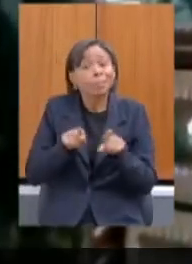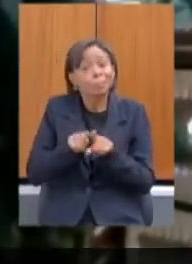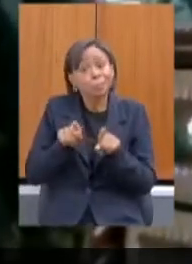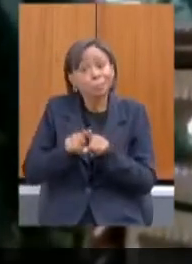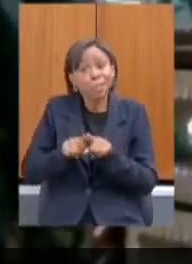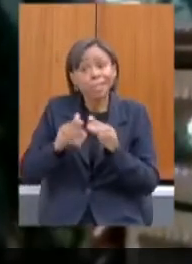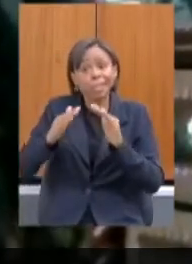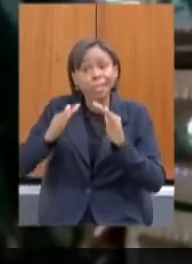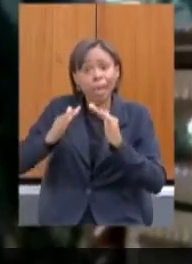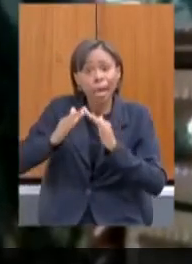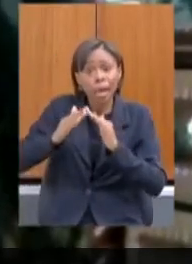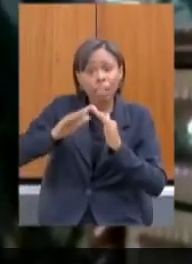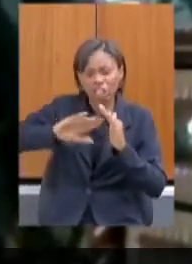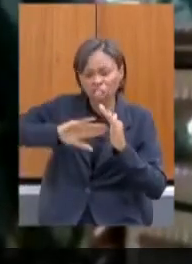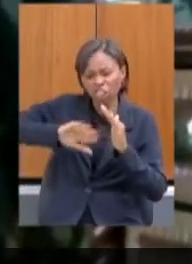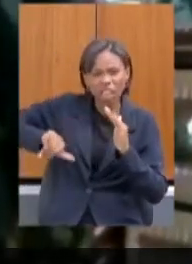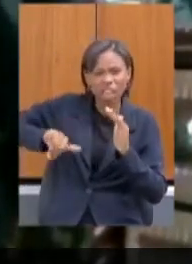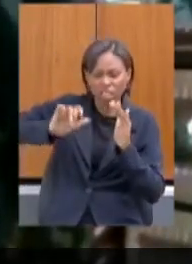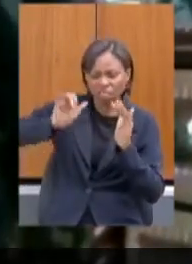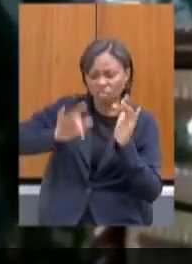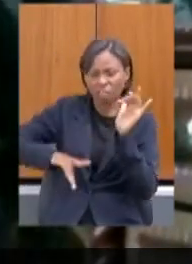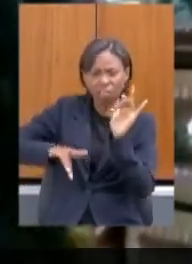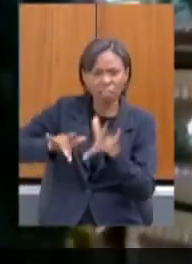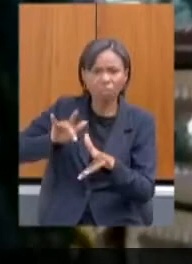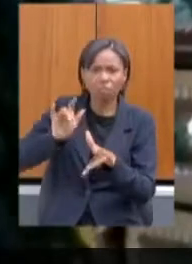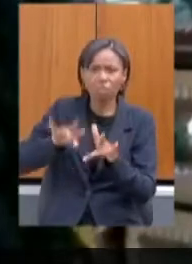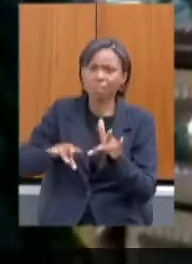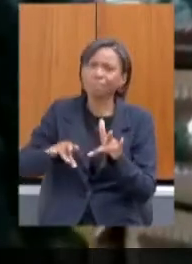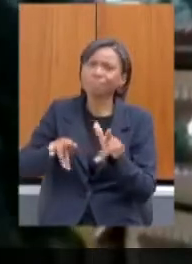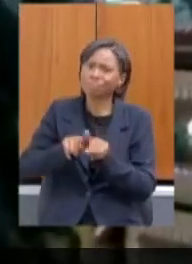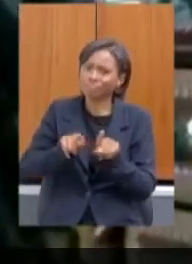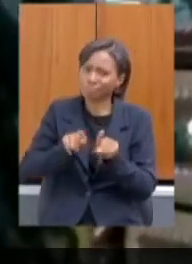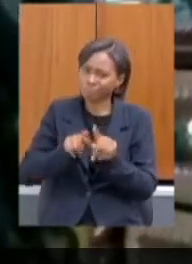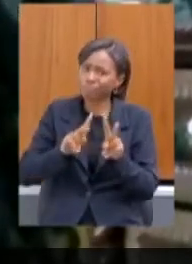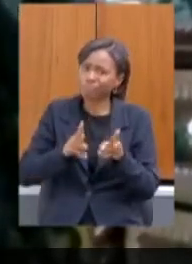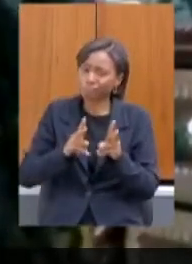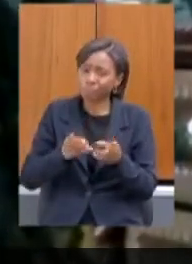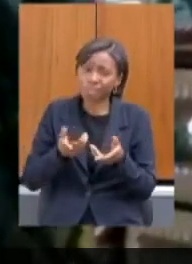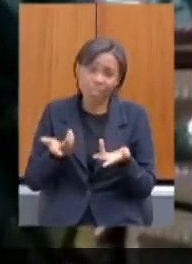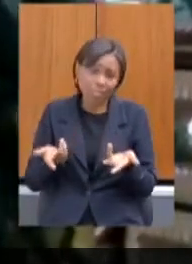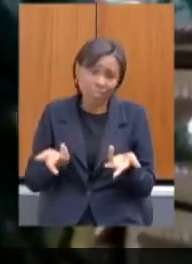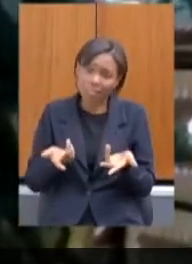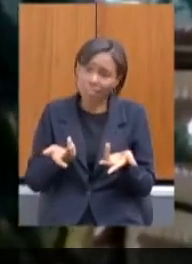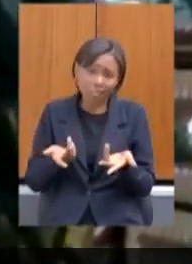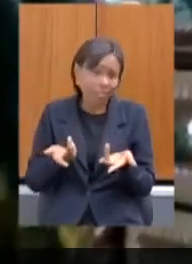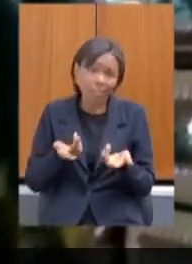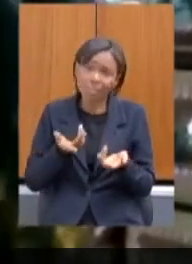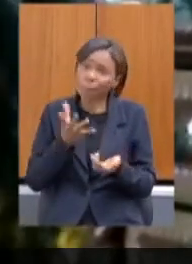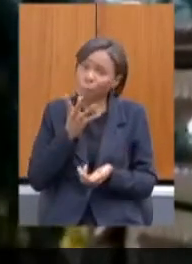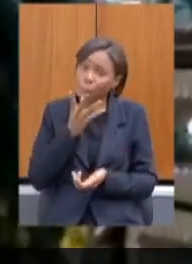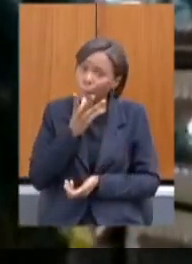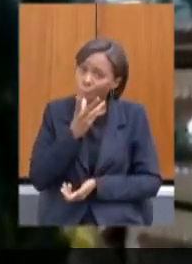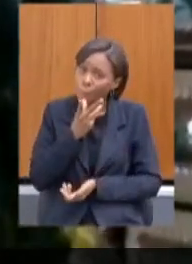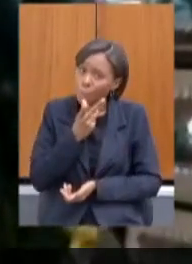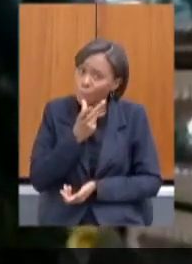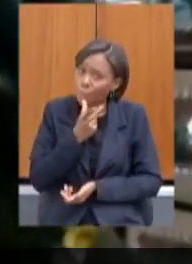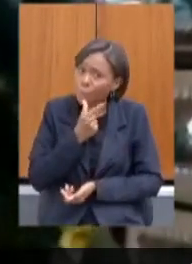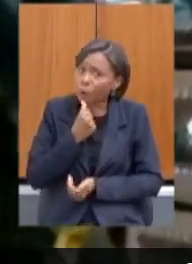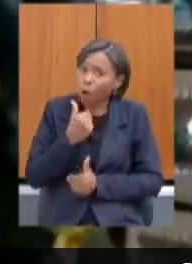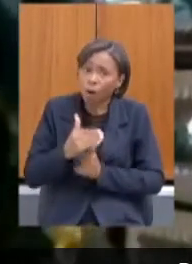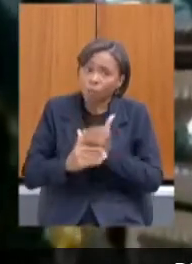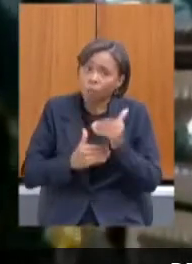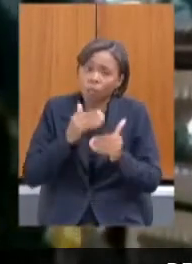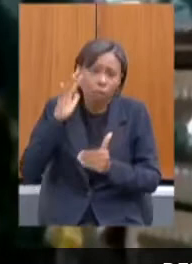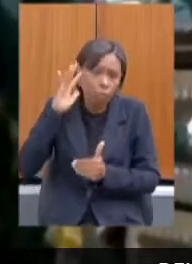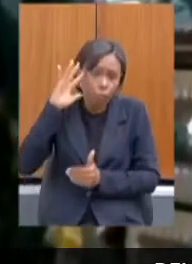acontecendo e há uma lentidão da mesa em avançar nesses diálogos né então a